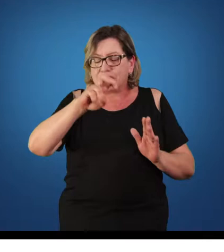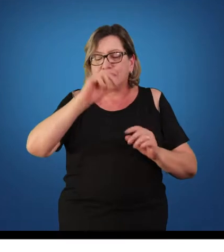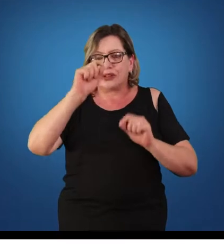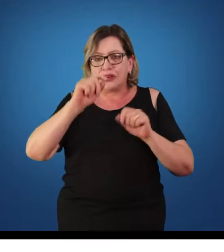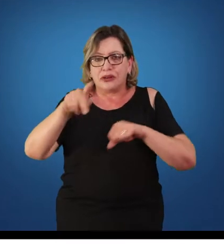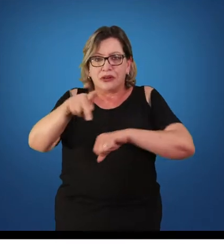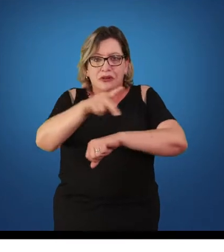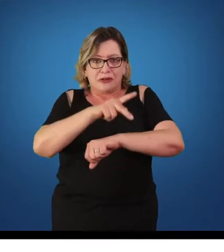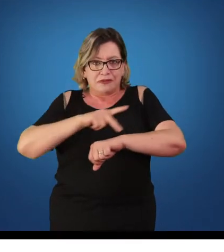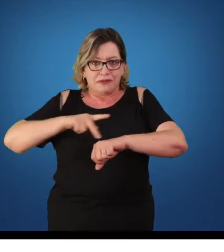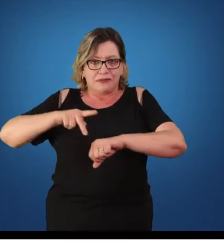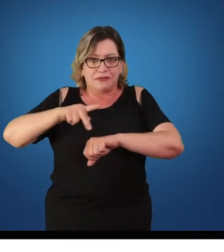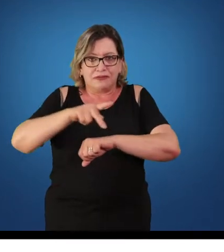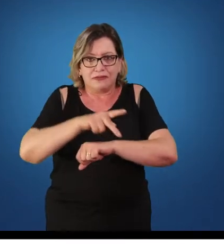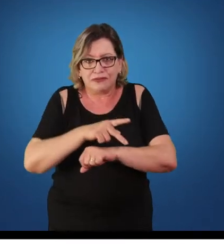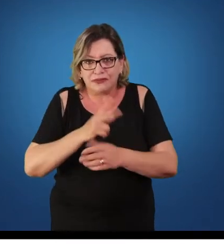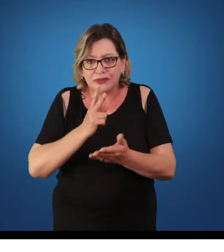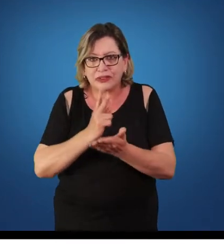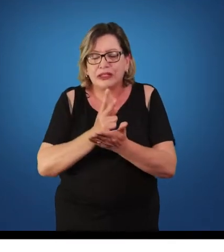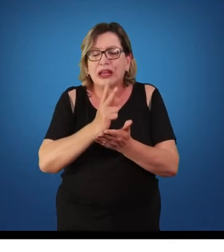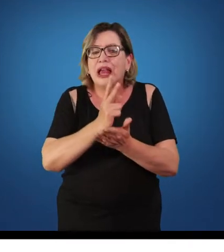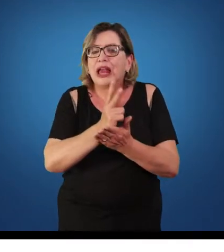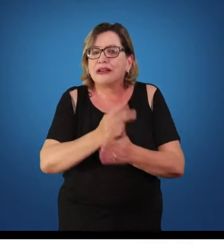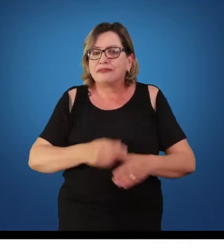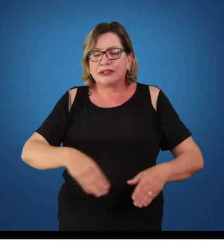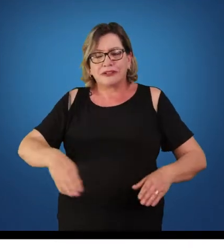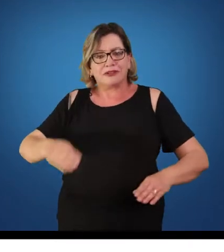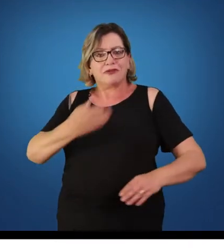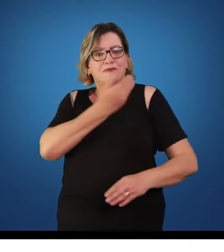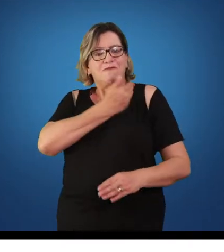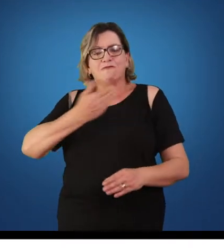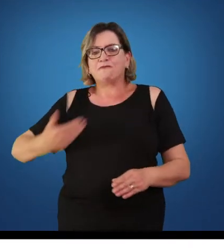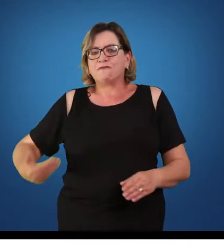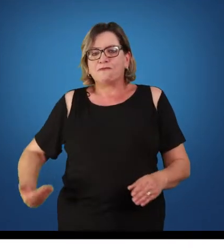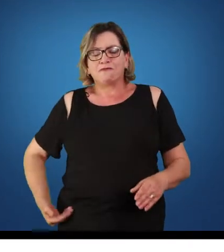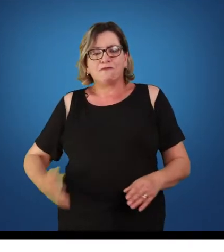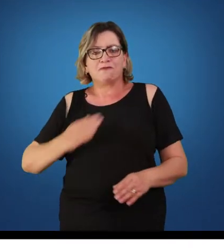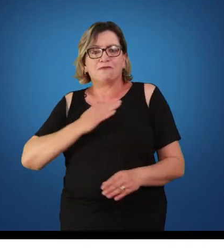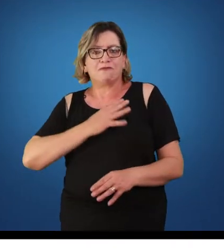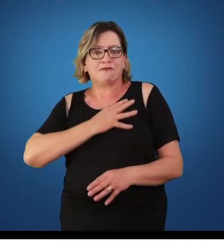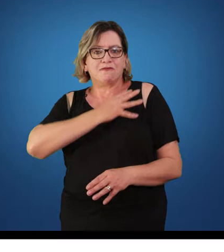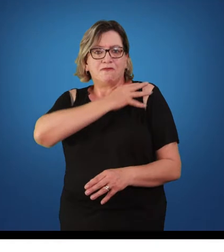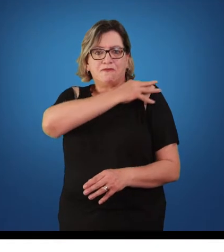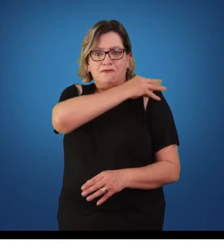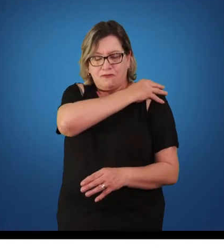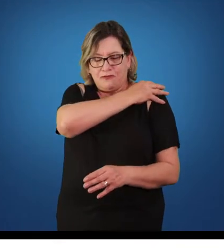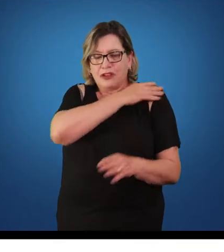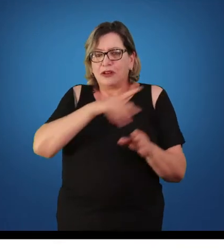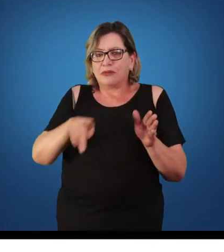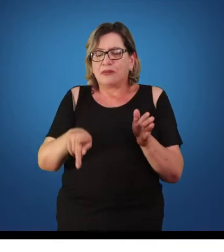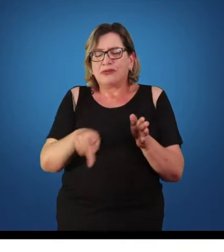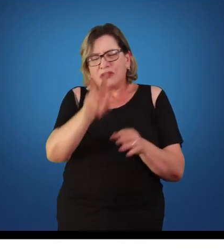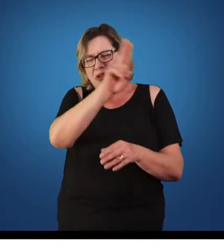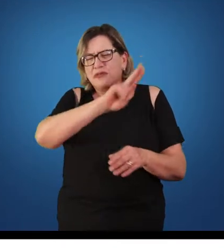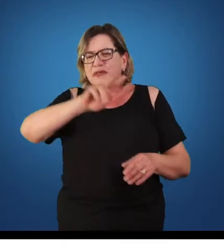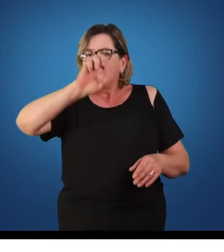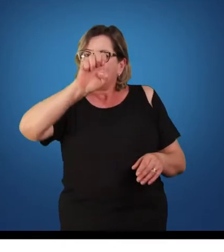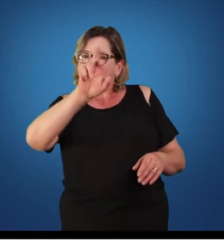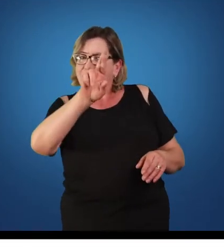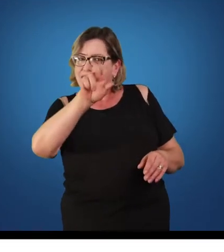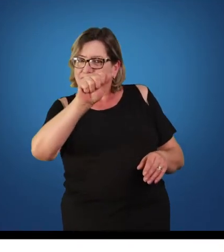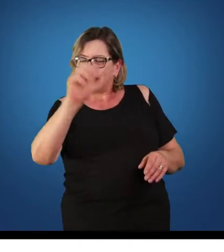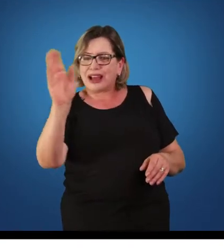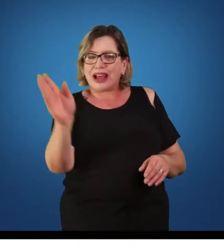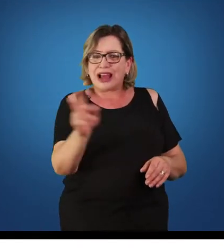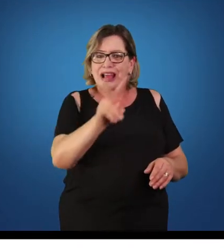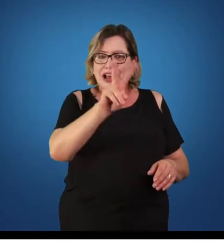país está vigente sobre um regime militar, também conhecido como Era Vargas. Nesse período,